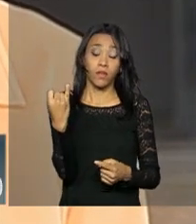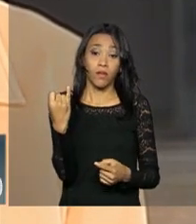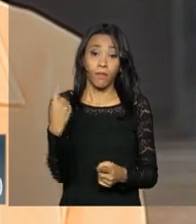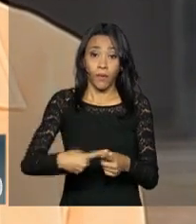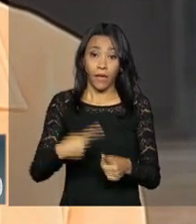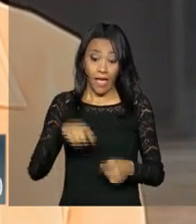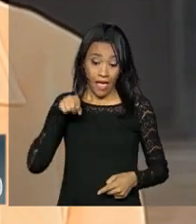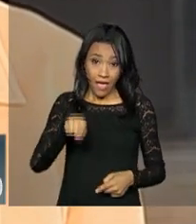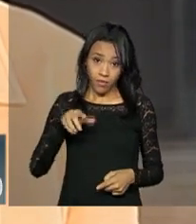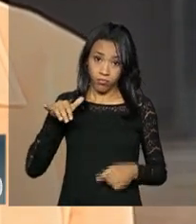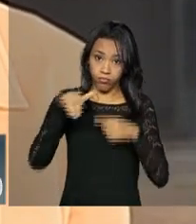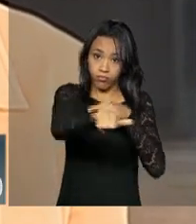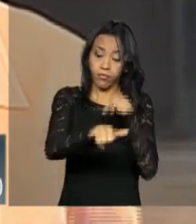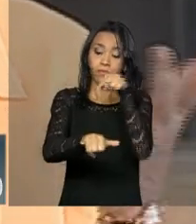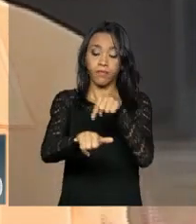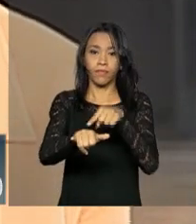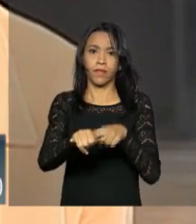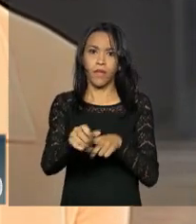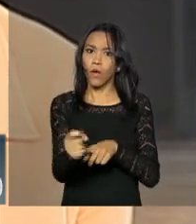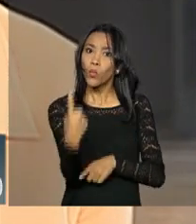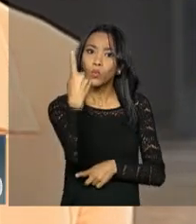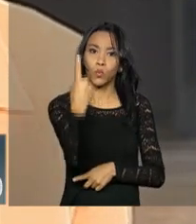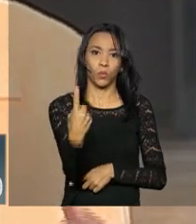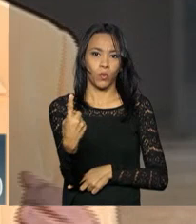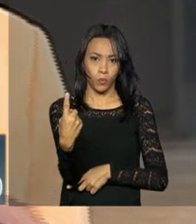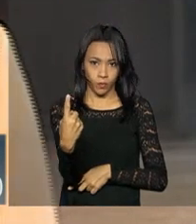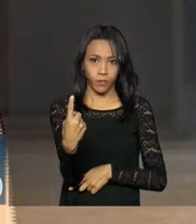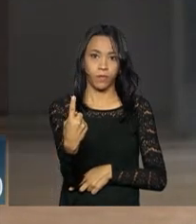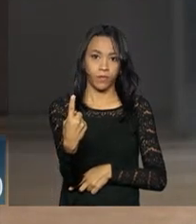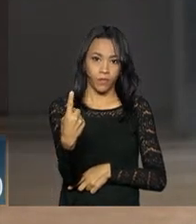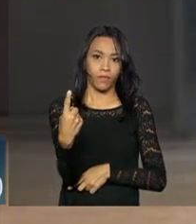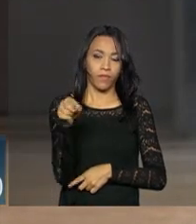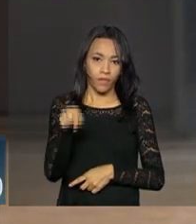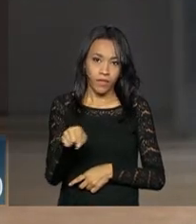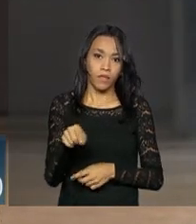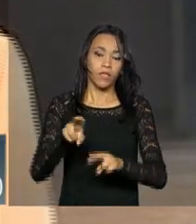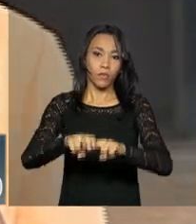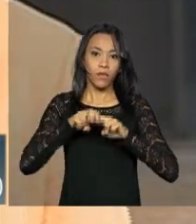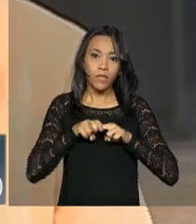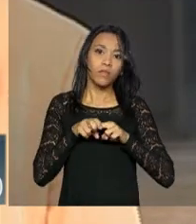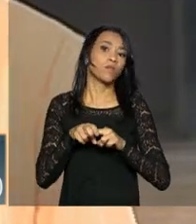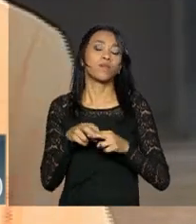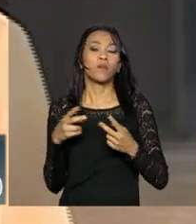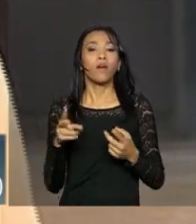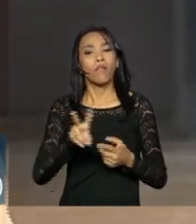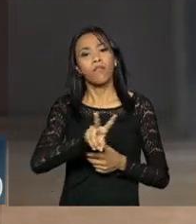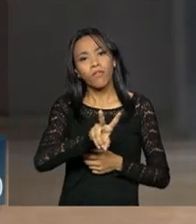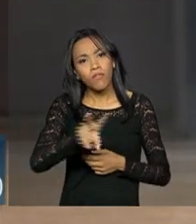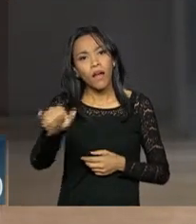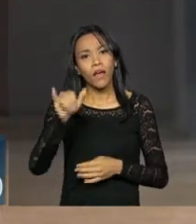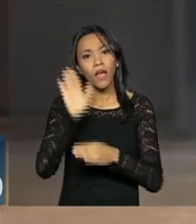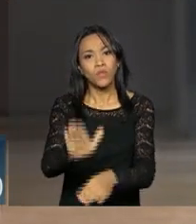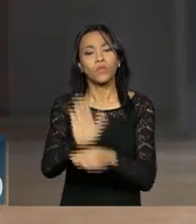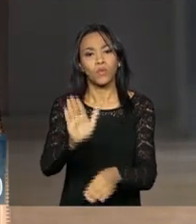ele é um avião, eu diria, único neste gênero e, portanto, também vai propiciar para